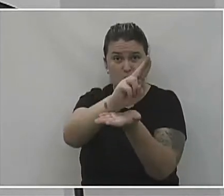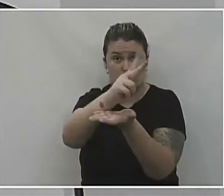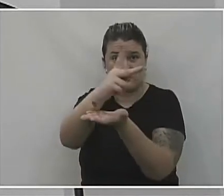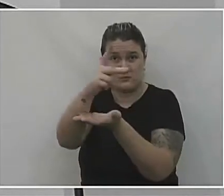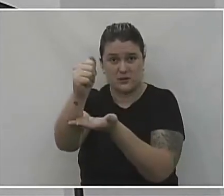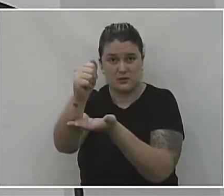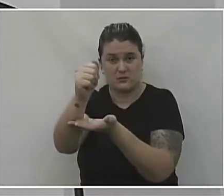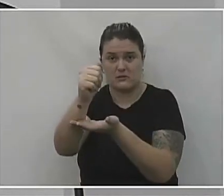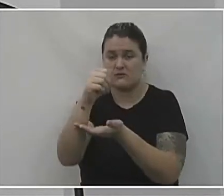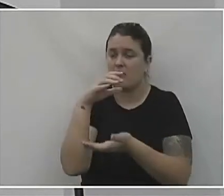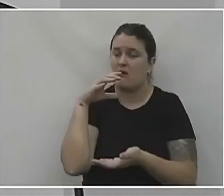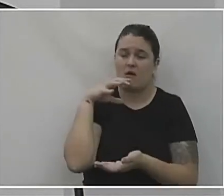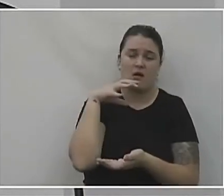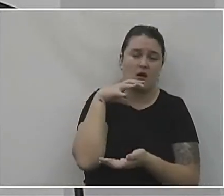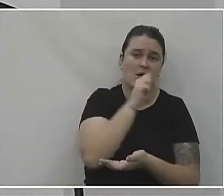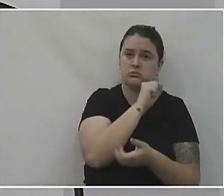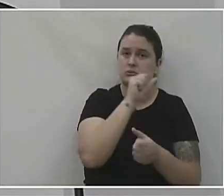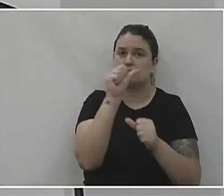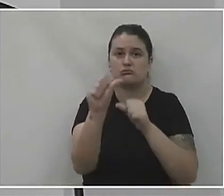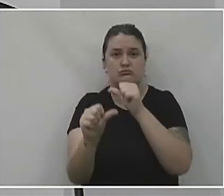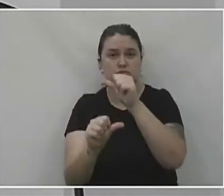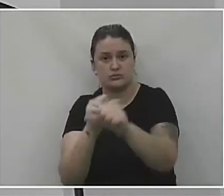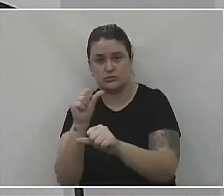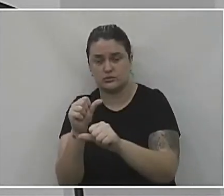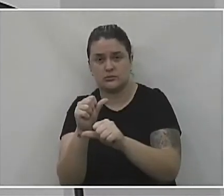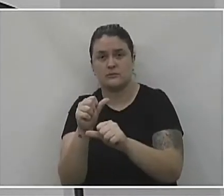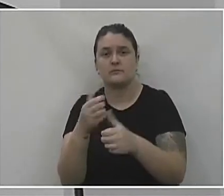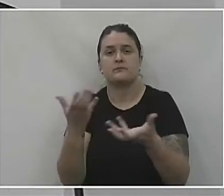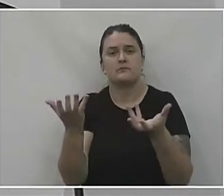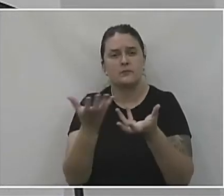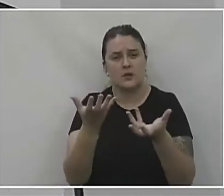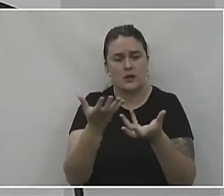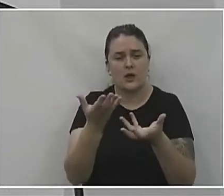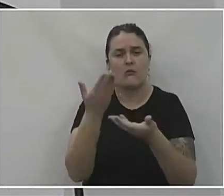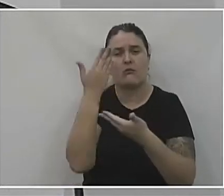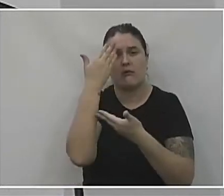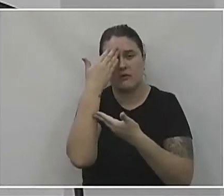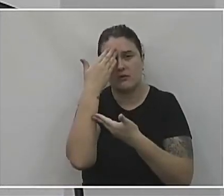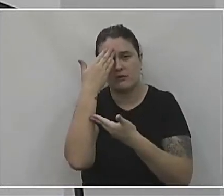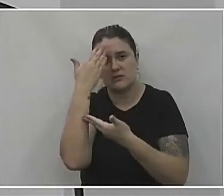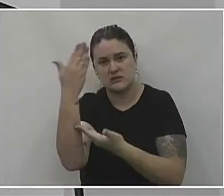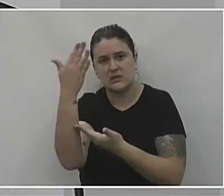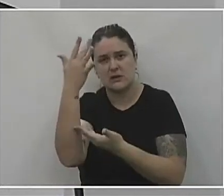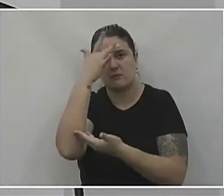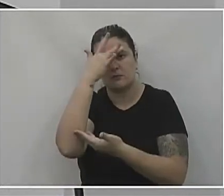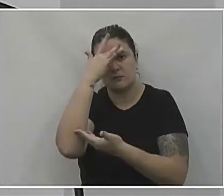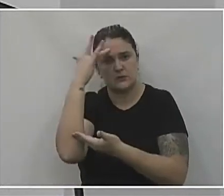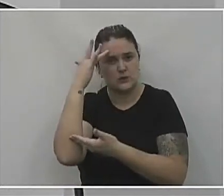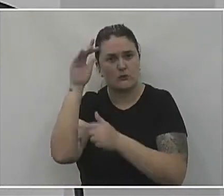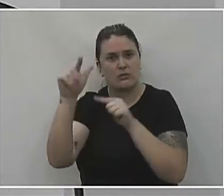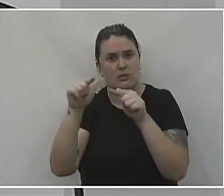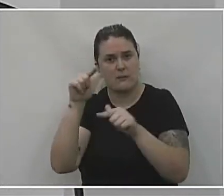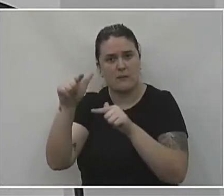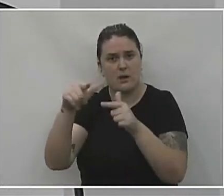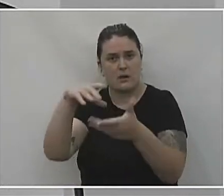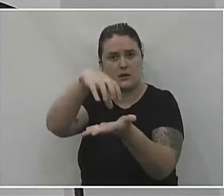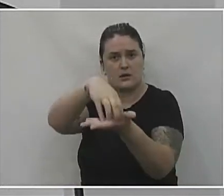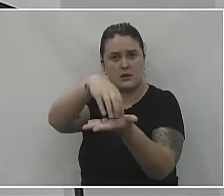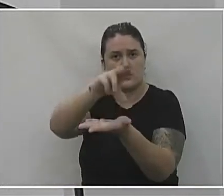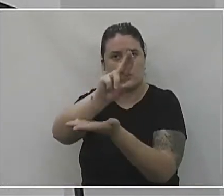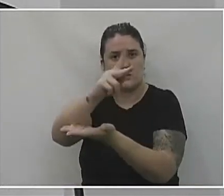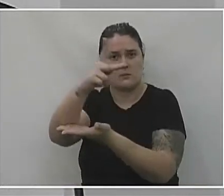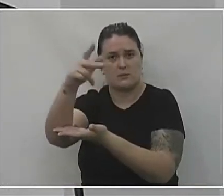noite para o dia, foi muito rápido. Inclusive, quero deixar aqui meu agradecimento ao pessoal da UPA, que foi muito pronto nessa situação.